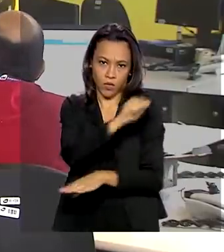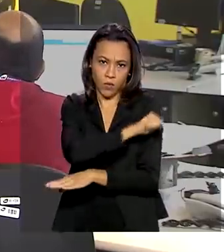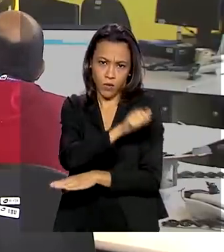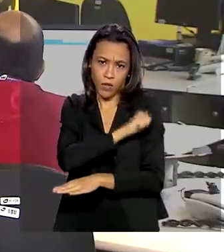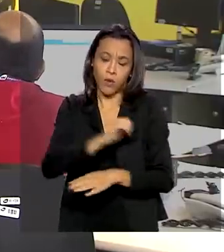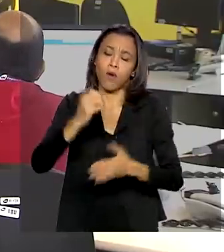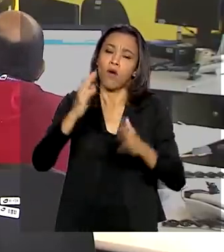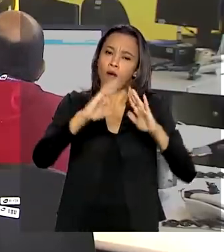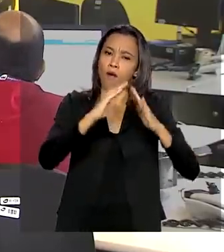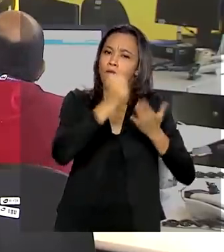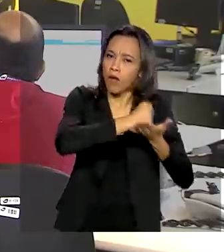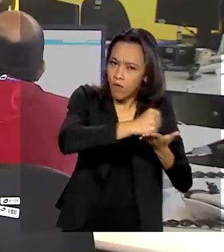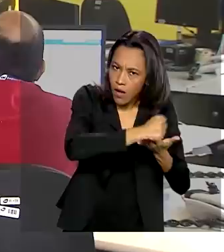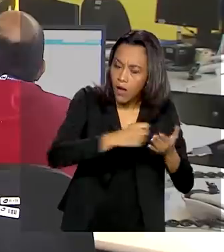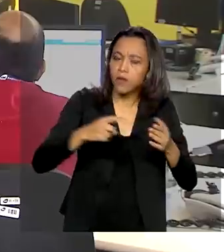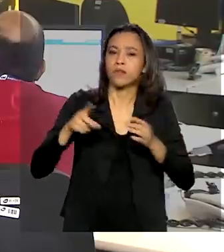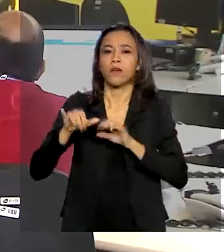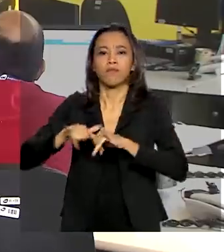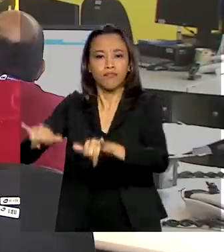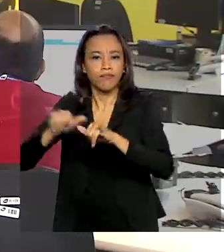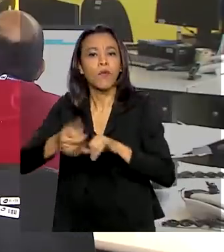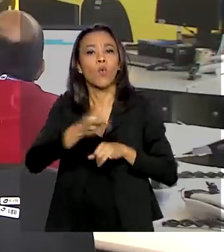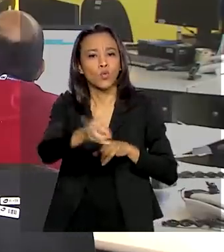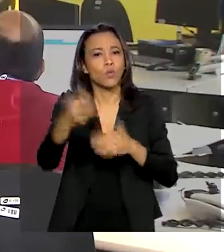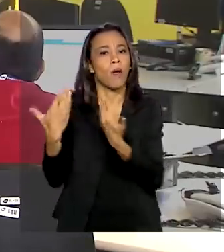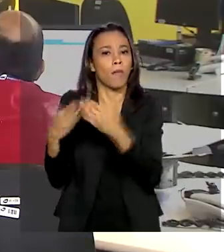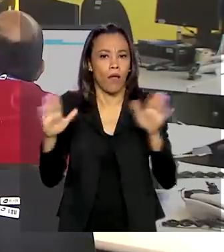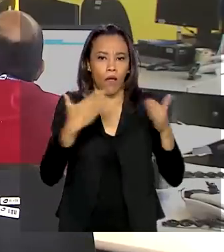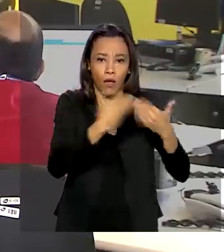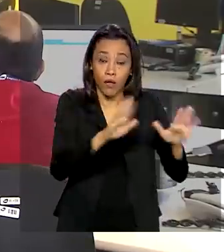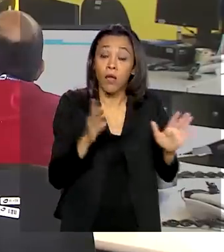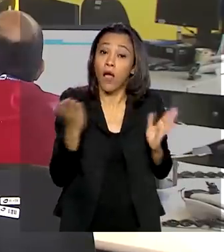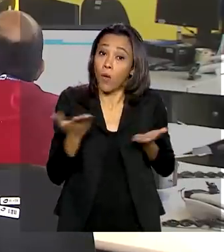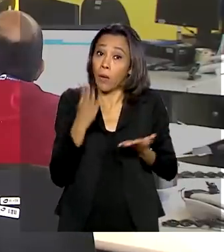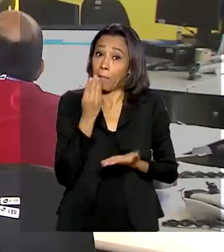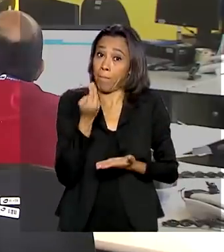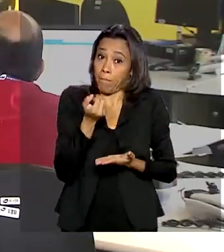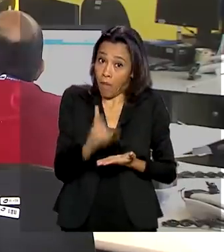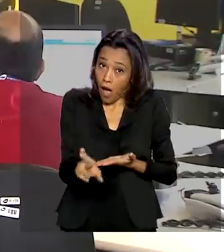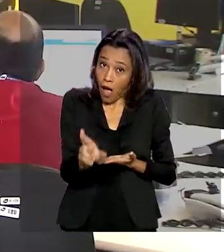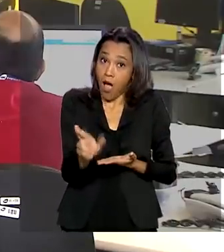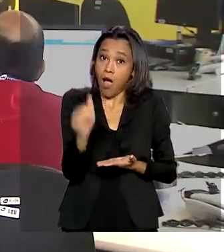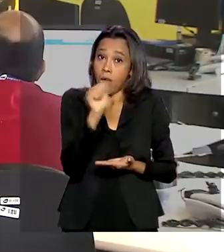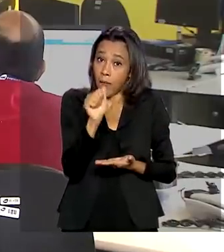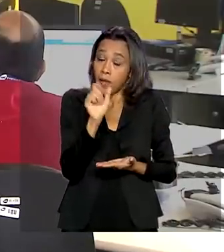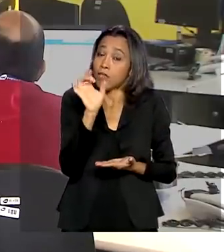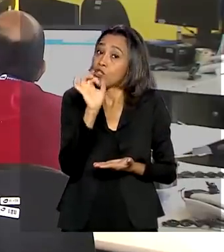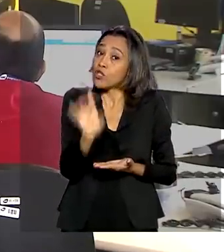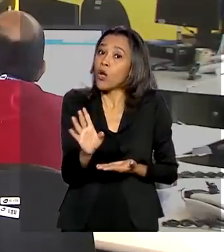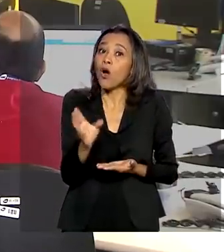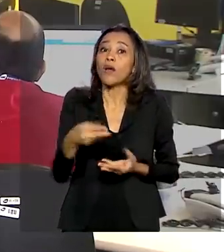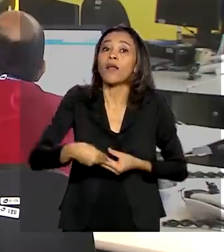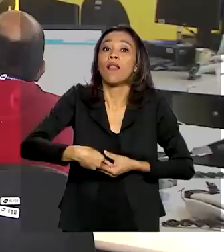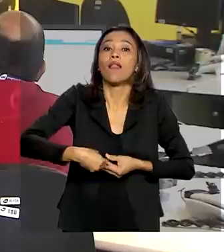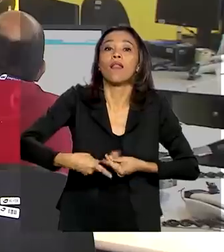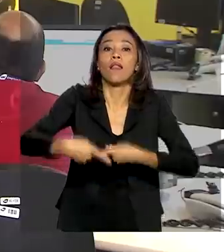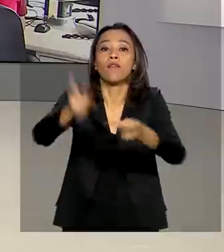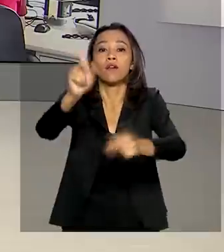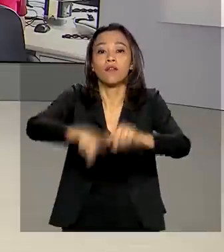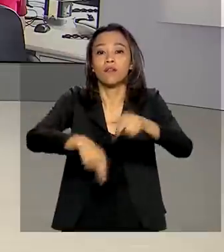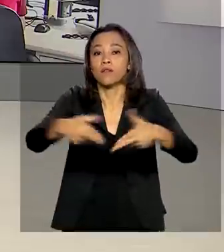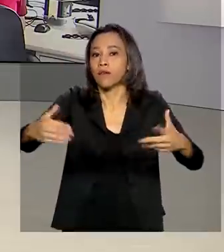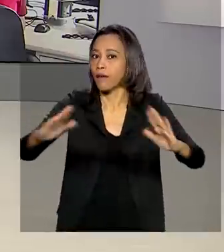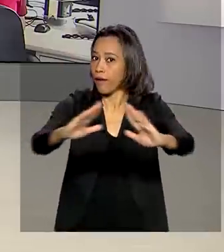supermercados continuam funcionando. Bares e restaurantes só podem trabalhar por entregas em domicílio. Roberto.